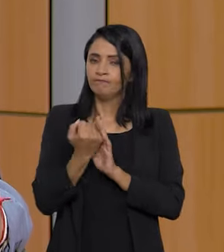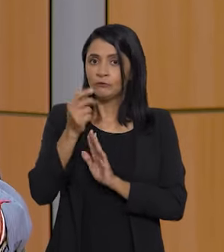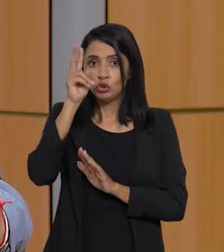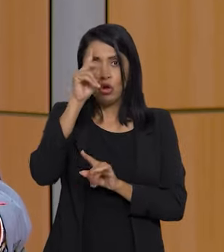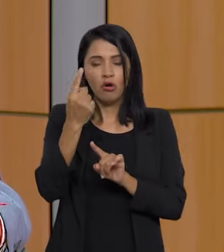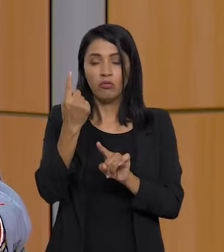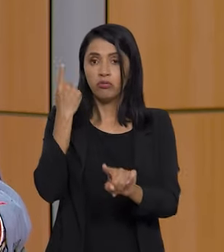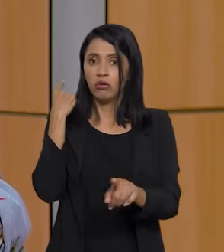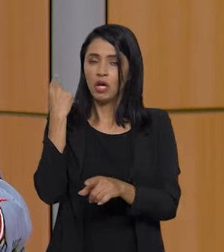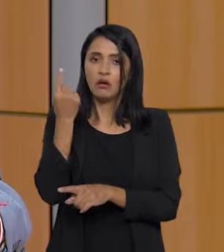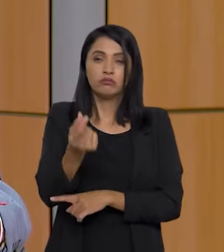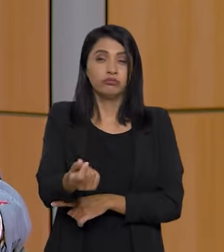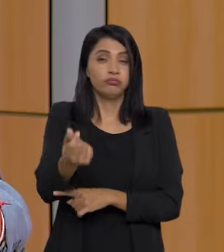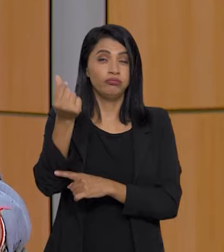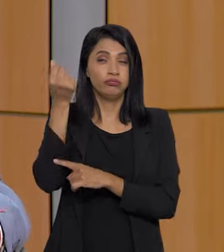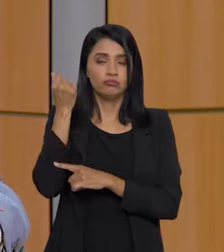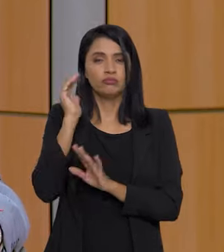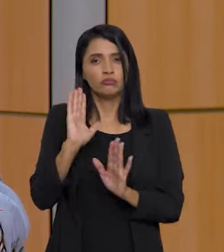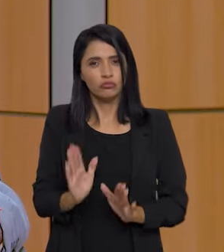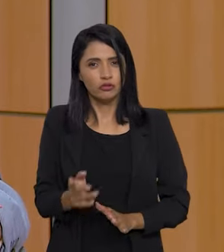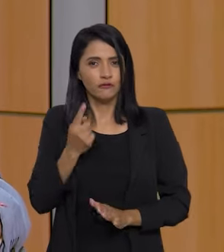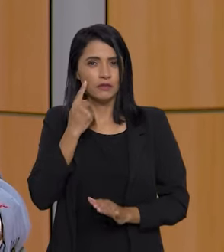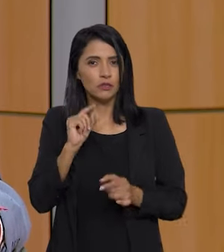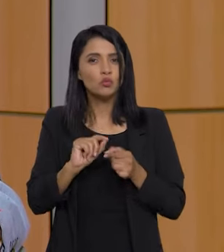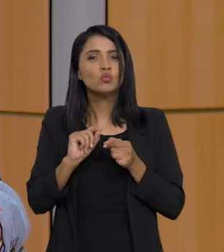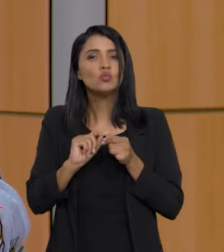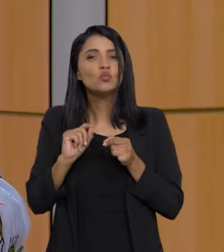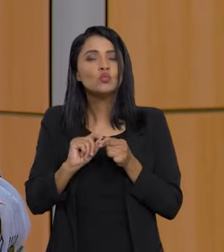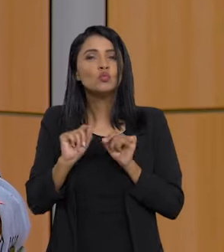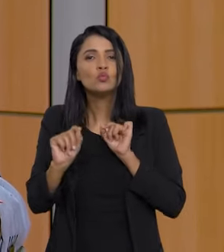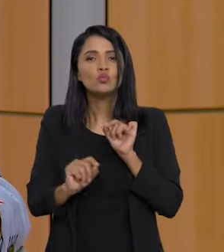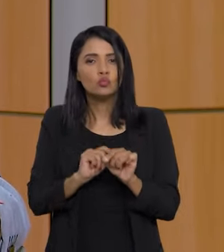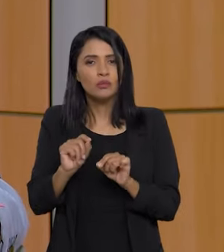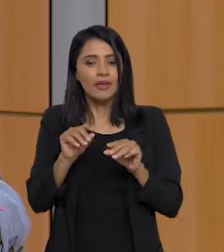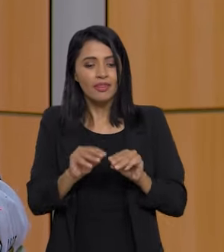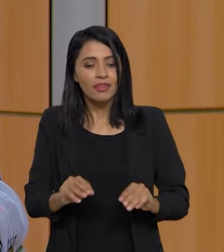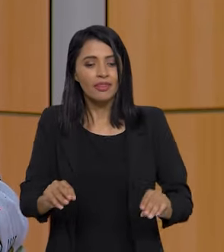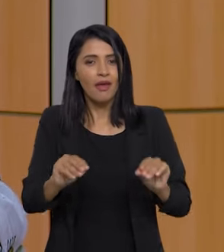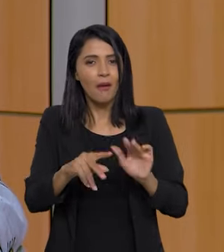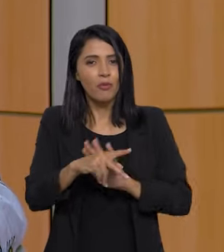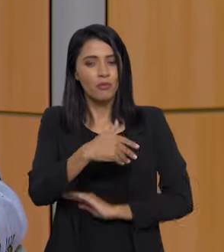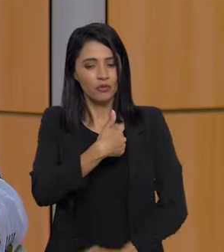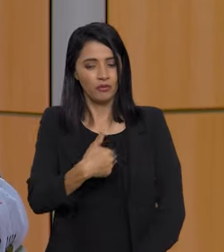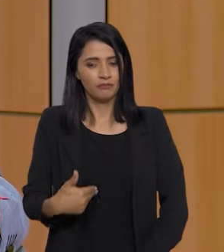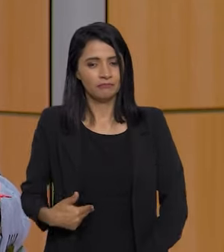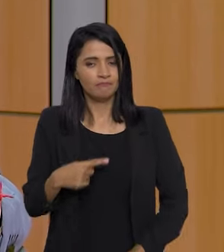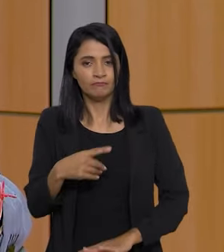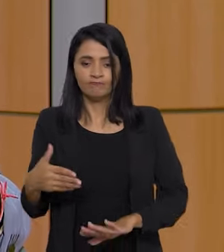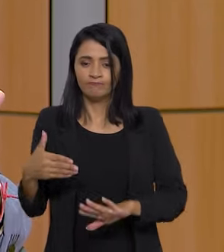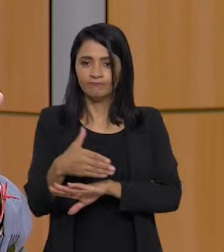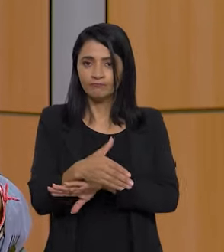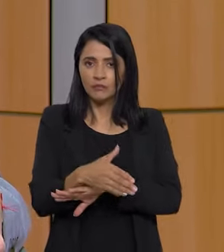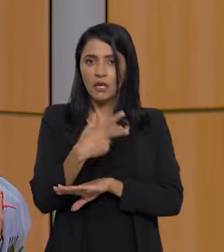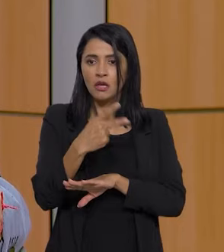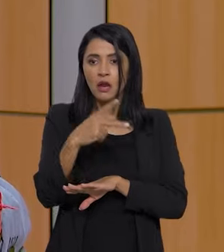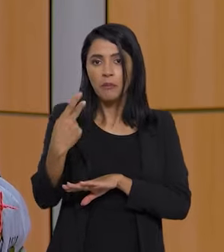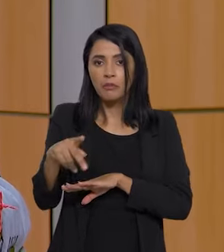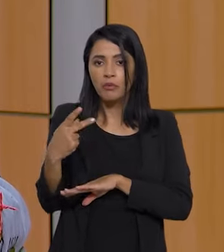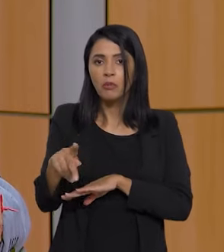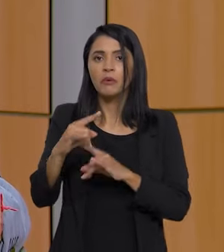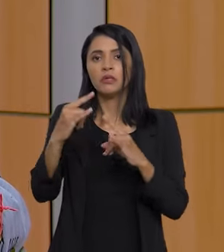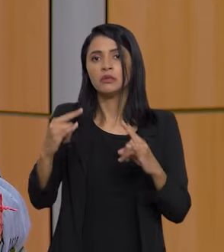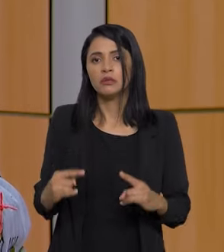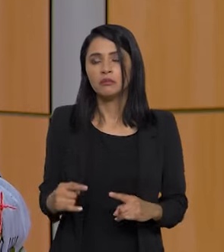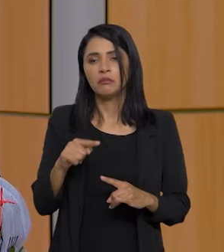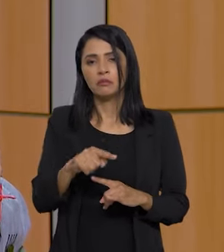Nós estamos fazendo o seguinte, terras públicas que porventura tenham sido ocupadas e que estavam destinadas a